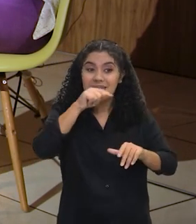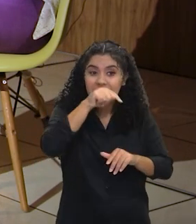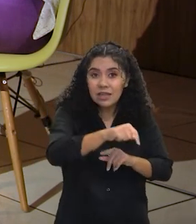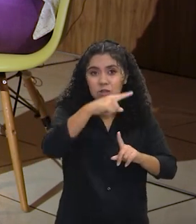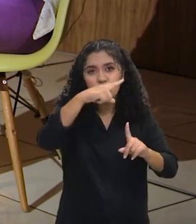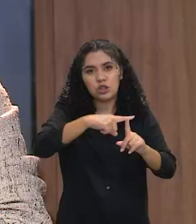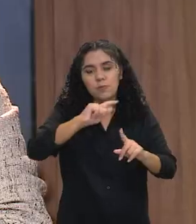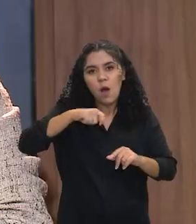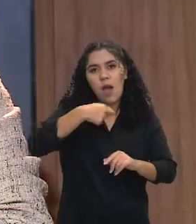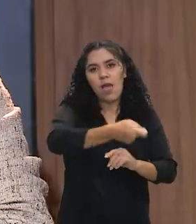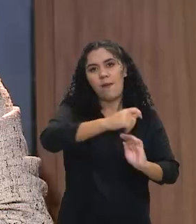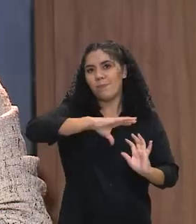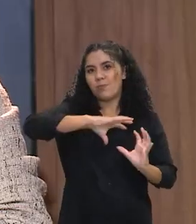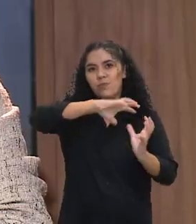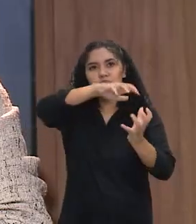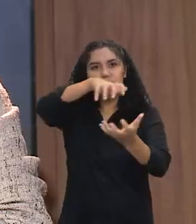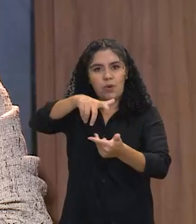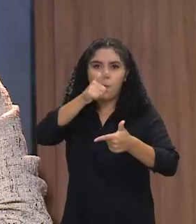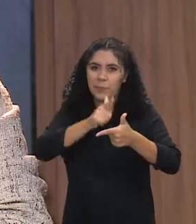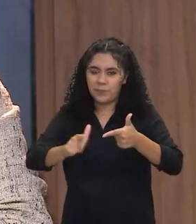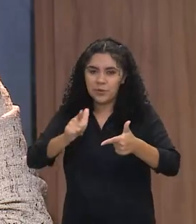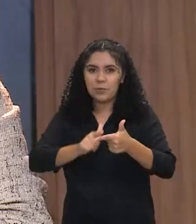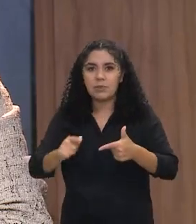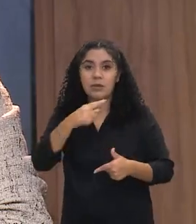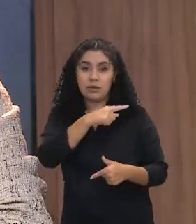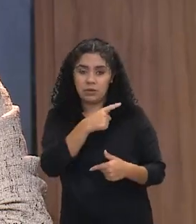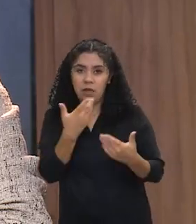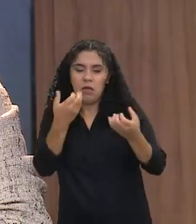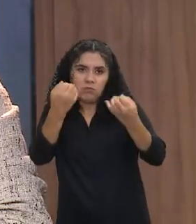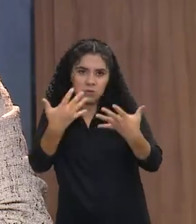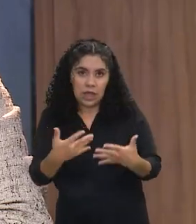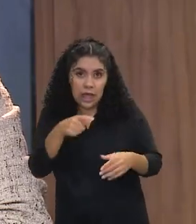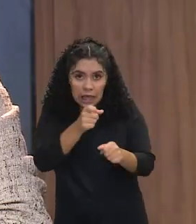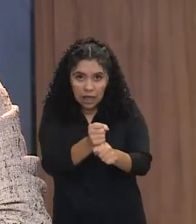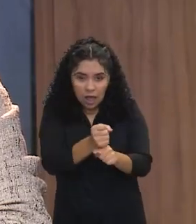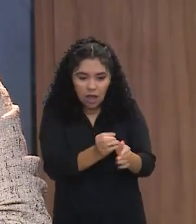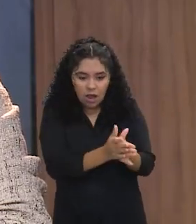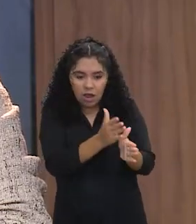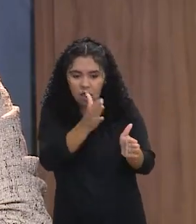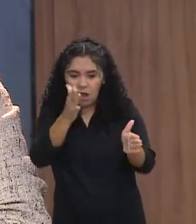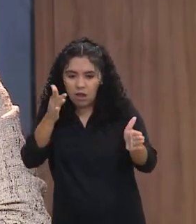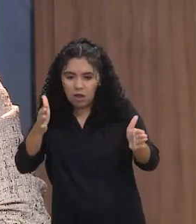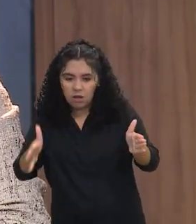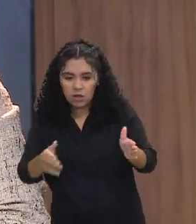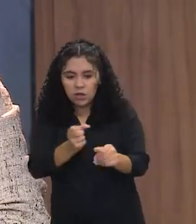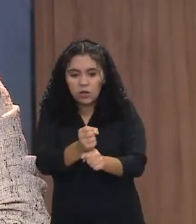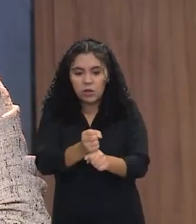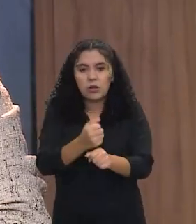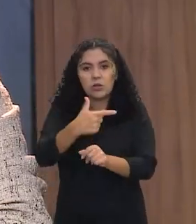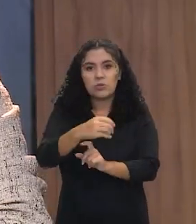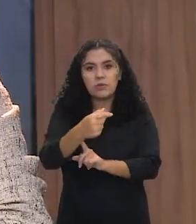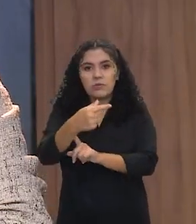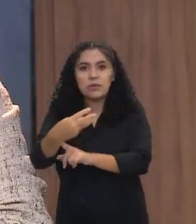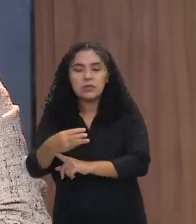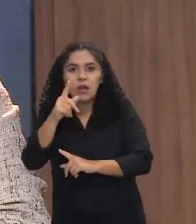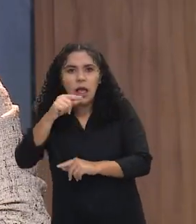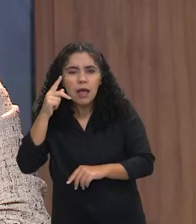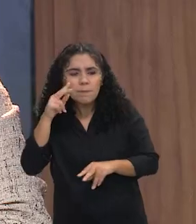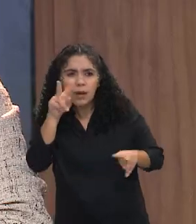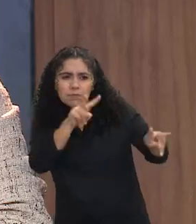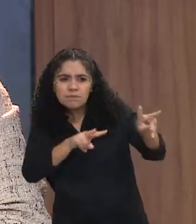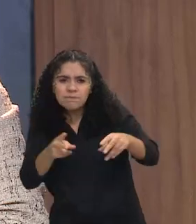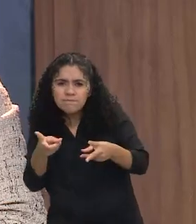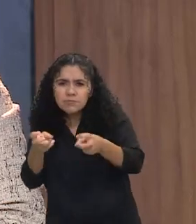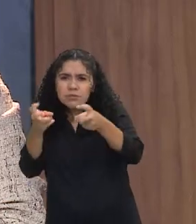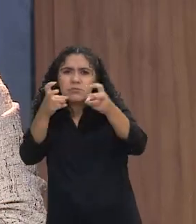global. Então, esse primeiro ano foi o ano de identificar como é que estava o ambiente e foi